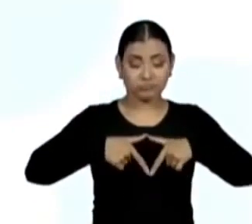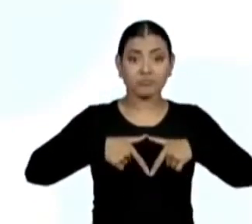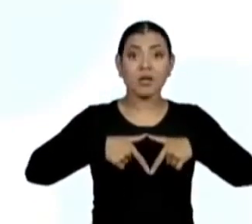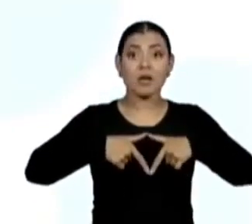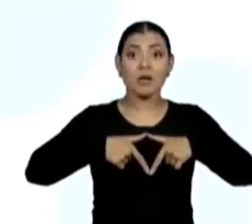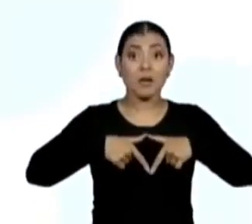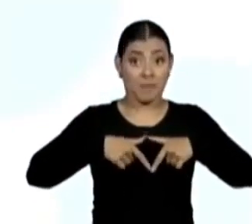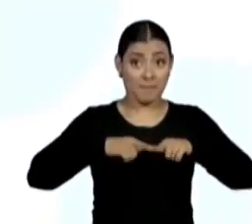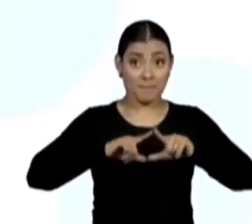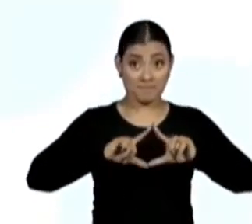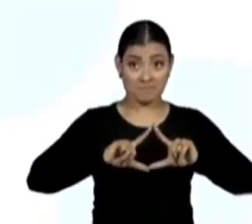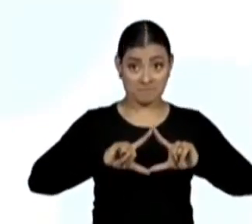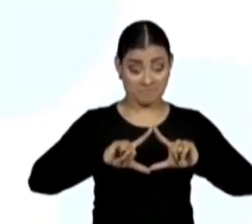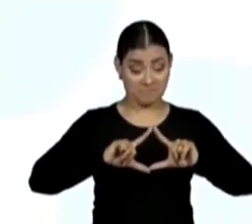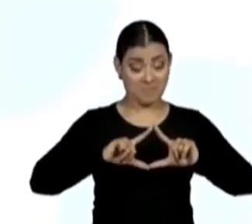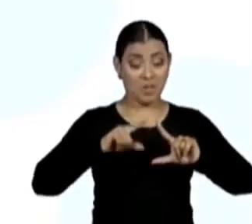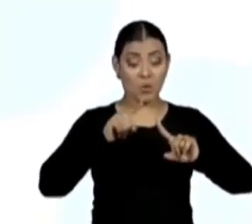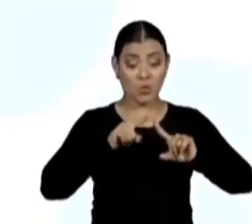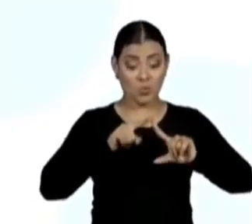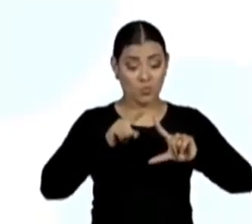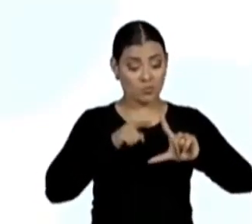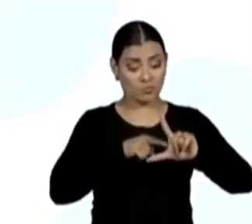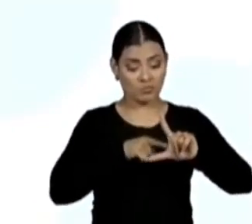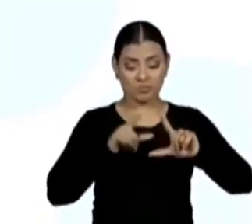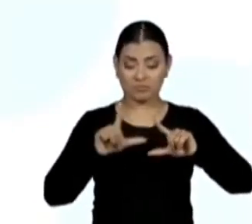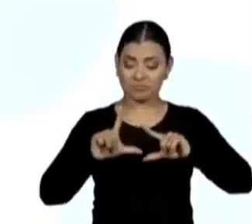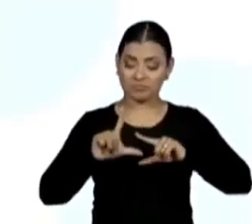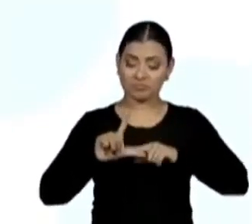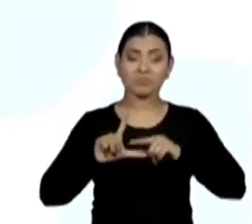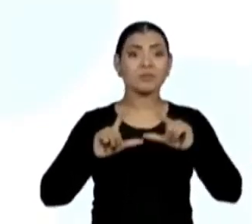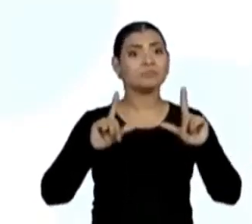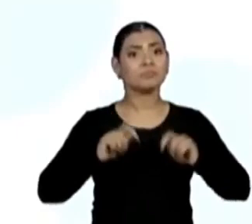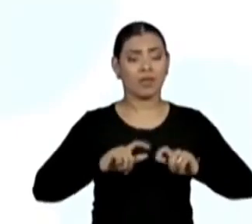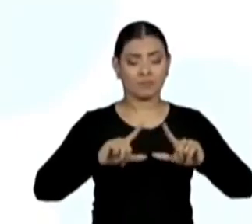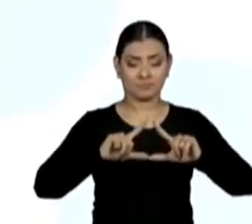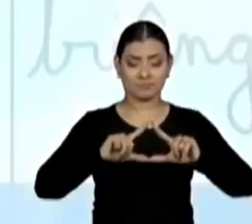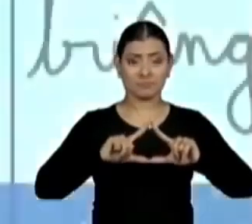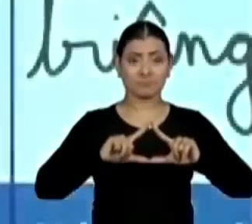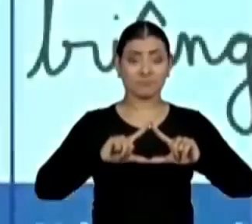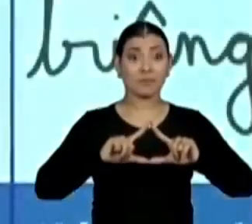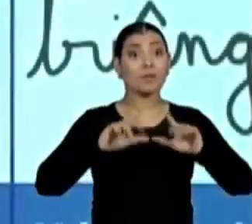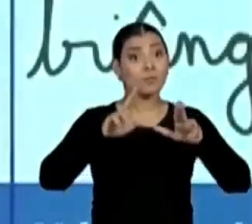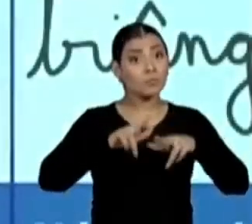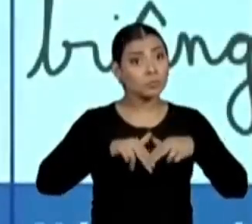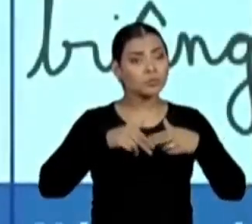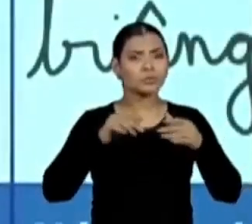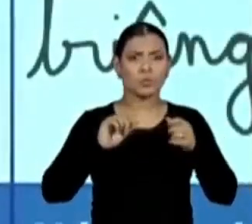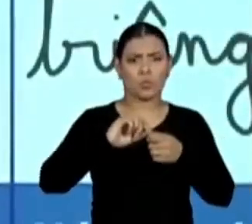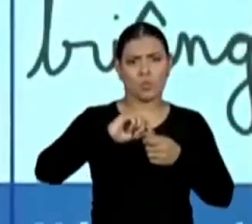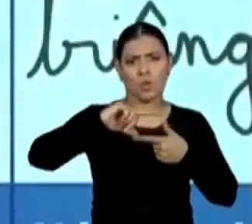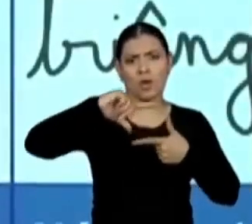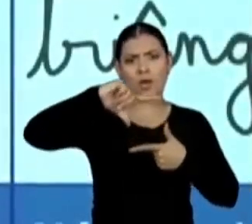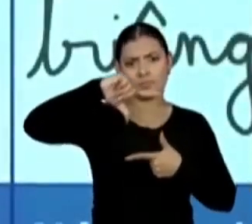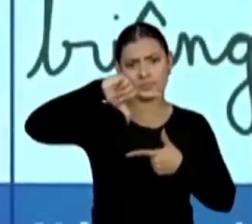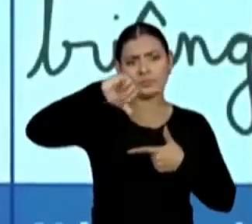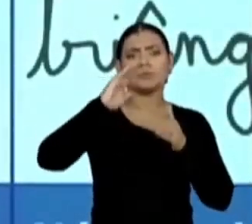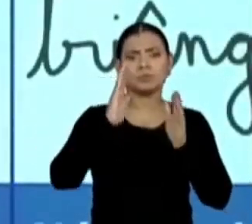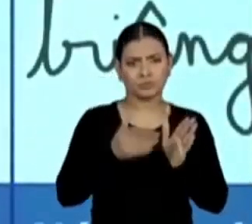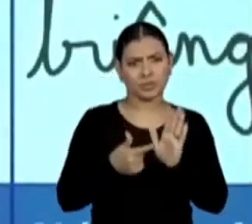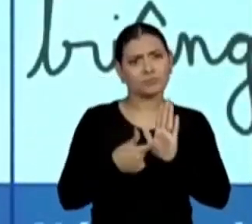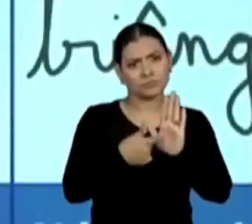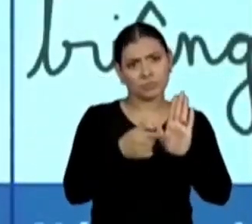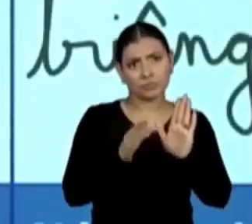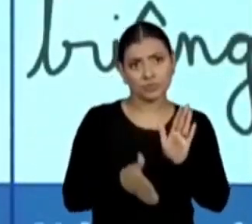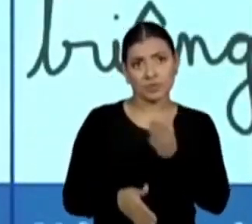de ângulos, no quadrado e no triângulo, no quadrado a gente já contou, os ângulos são